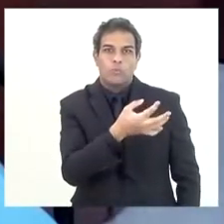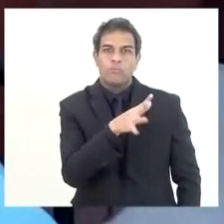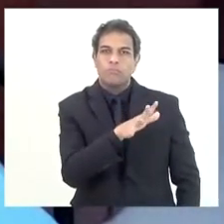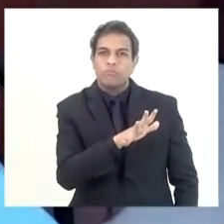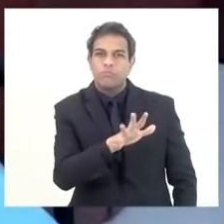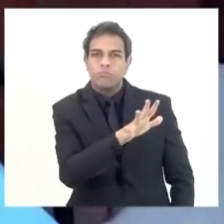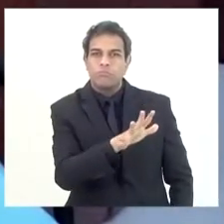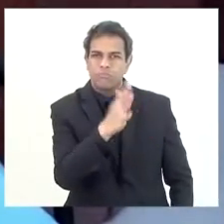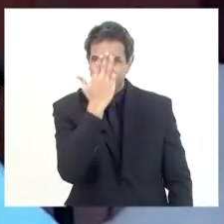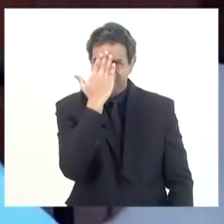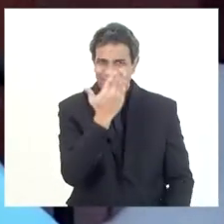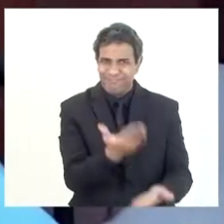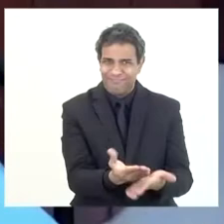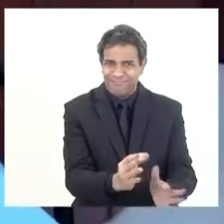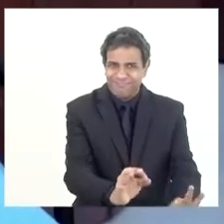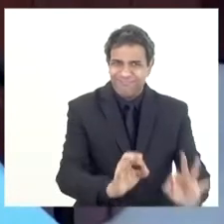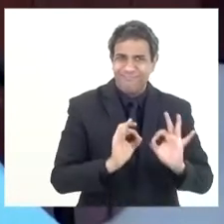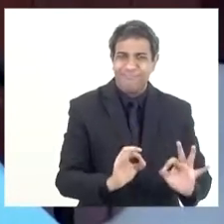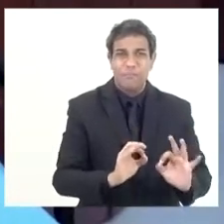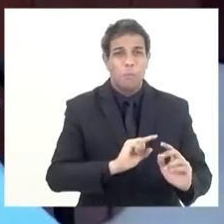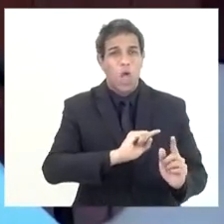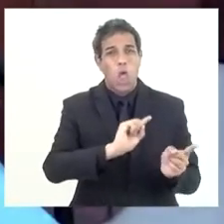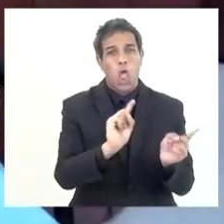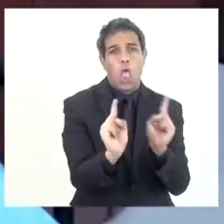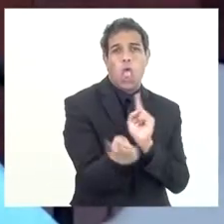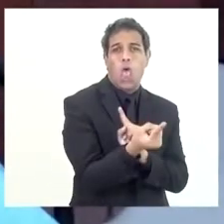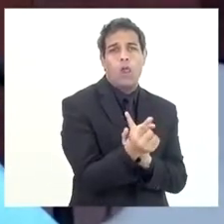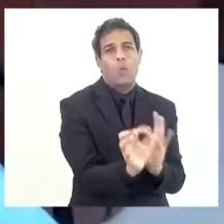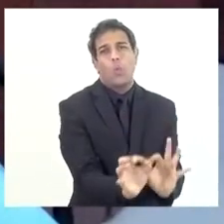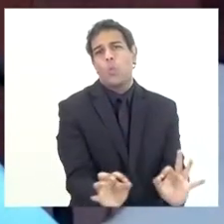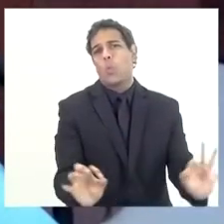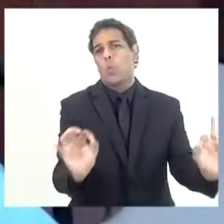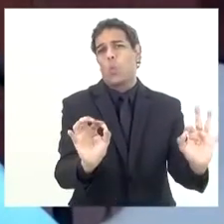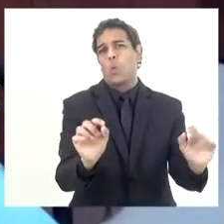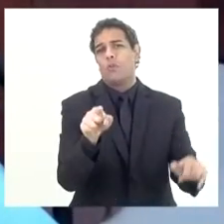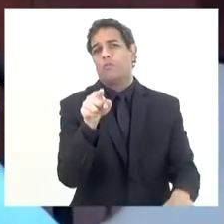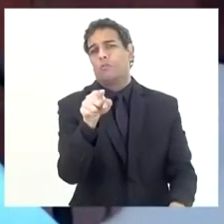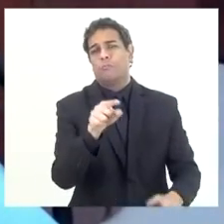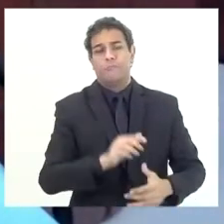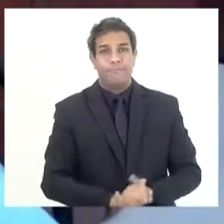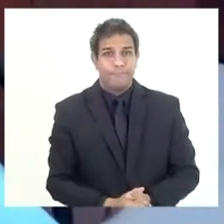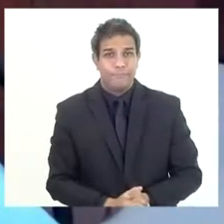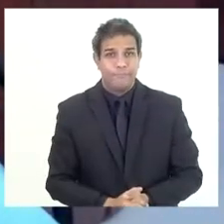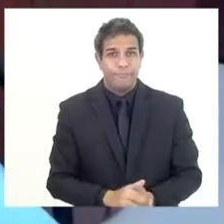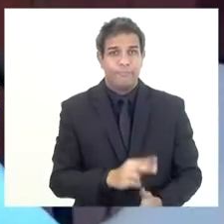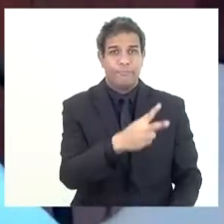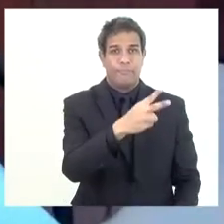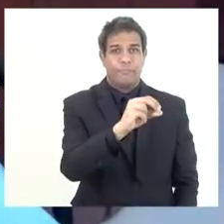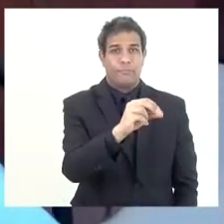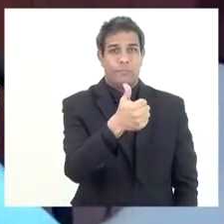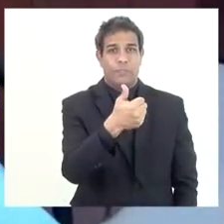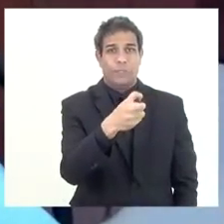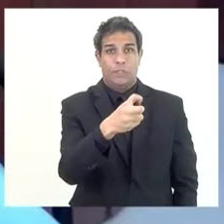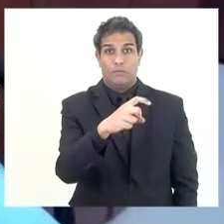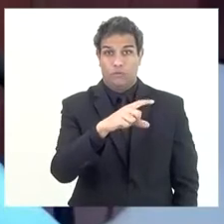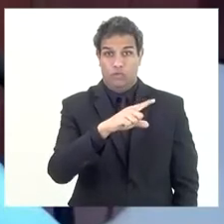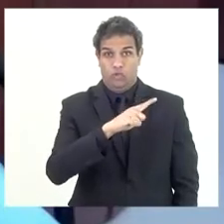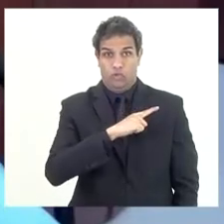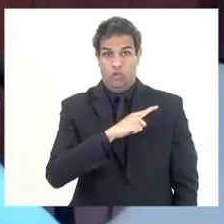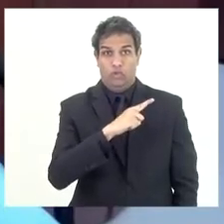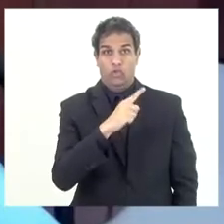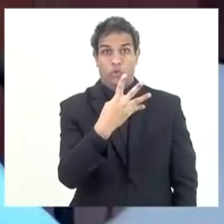eu não acredito que chegue numa distorção como teve de você sair de 2015 com 4,5 bi,